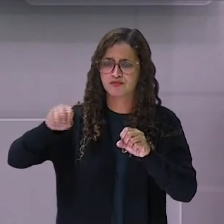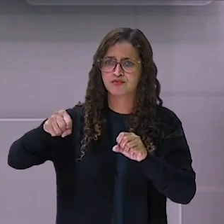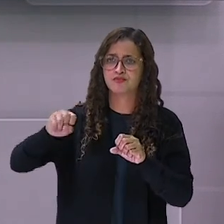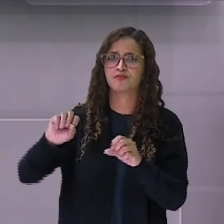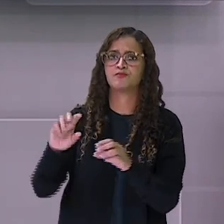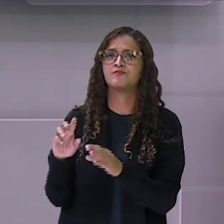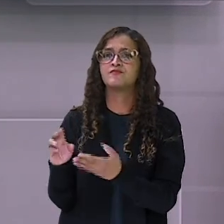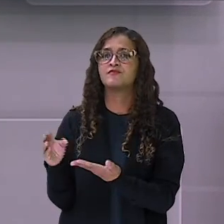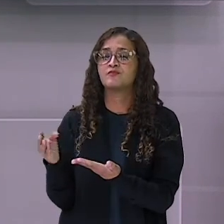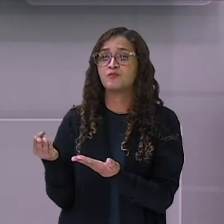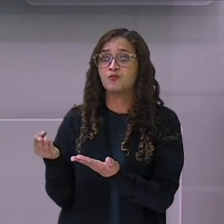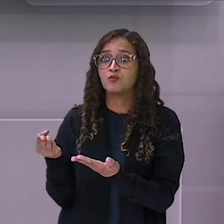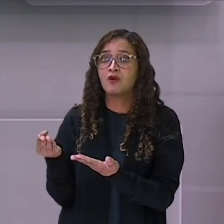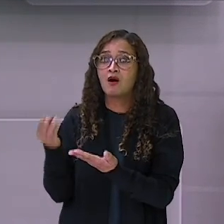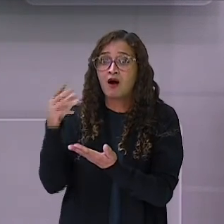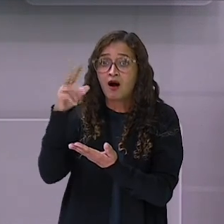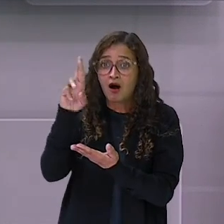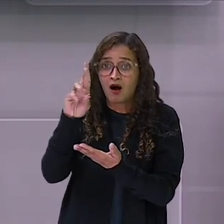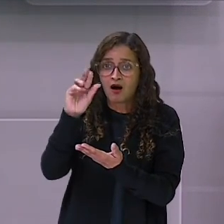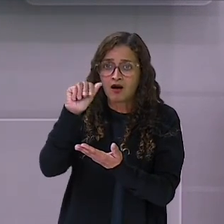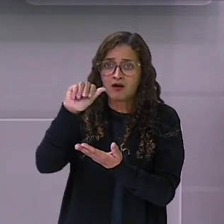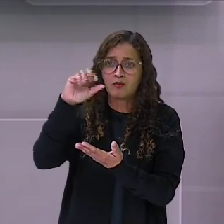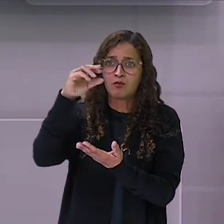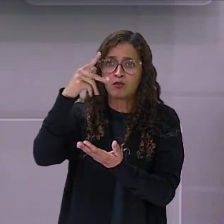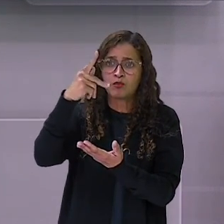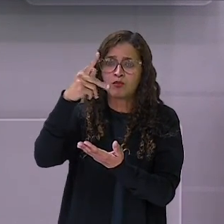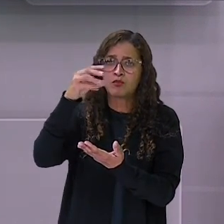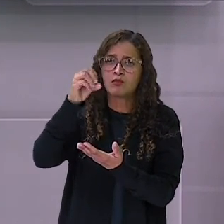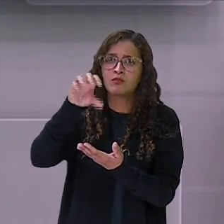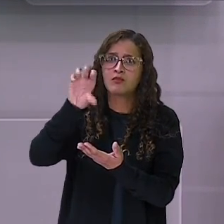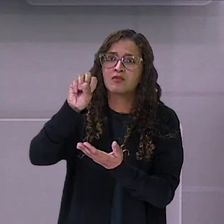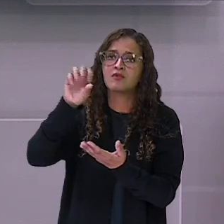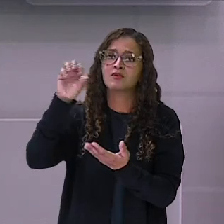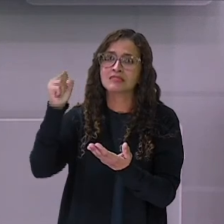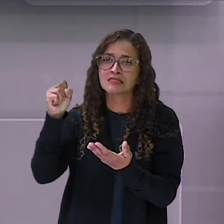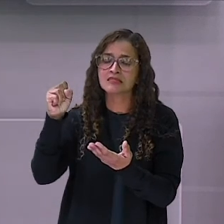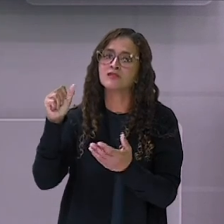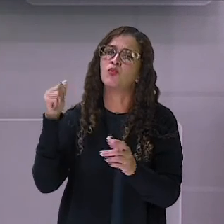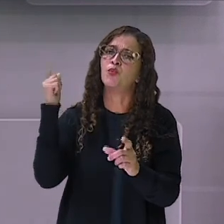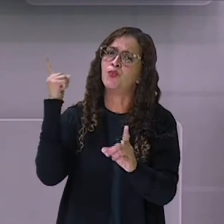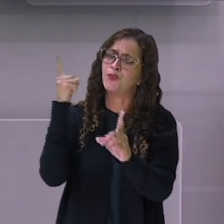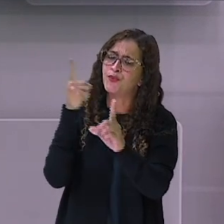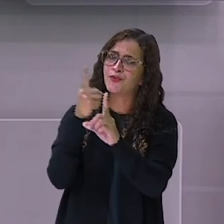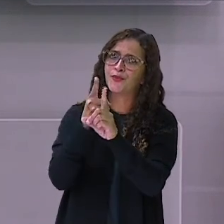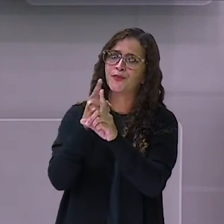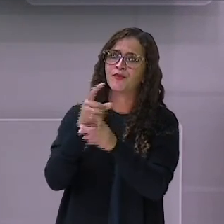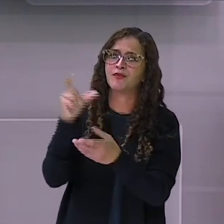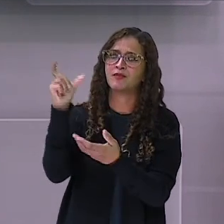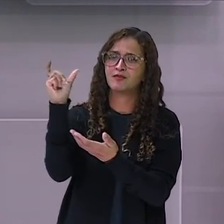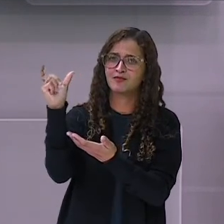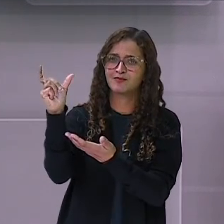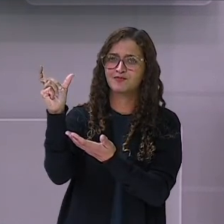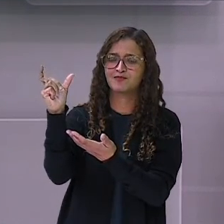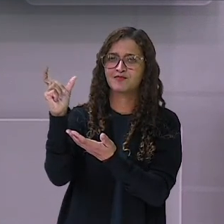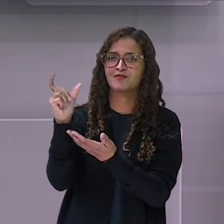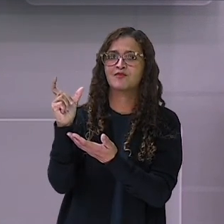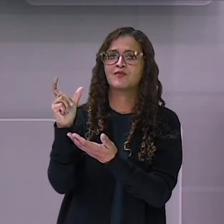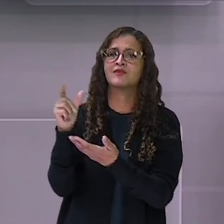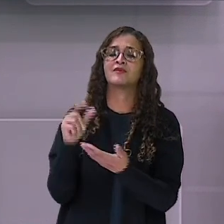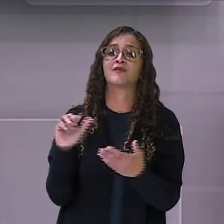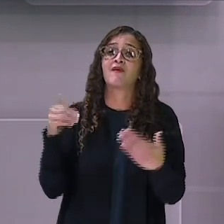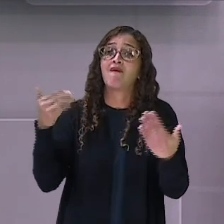E a última palavra. Raposa. Encontramos. A palavra raposa.